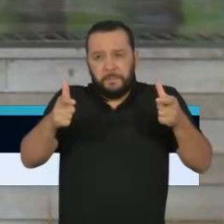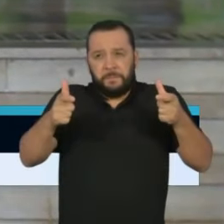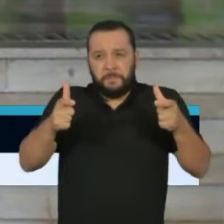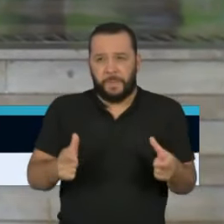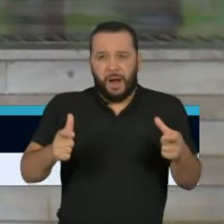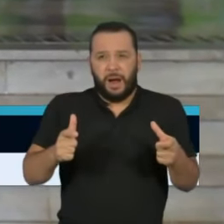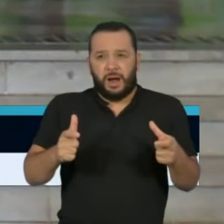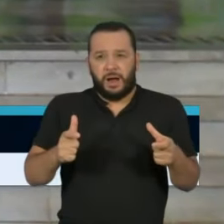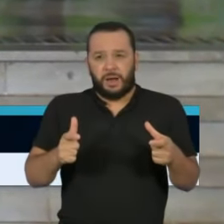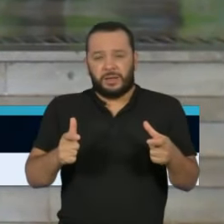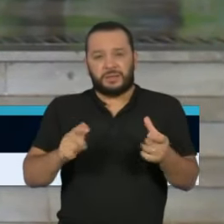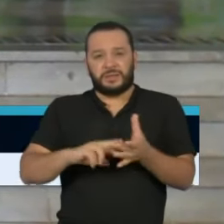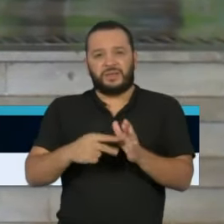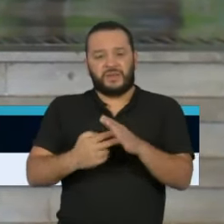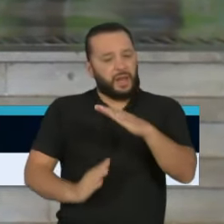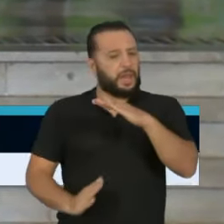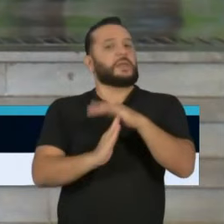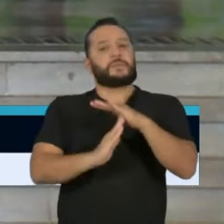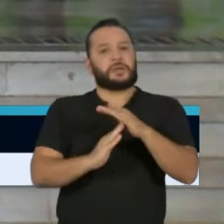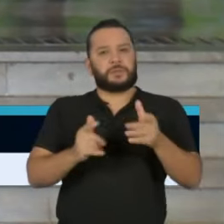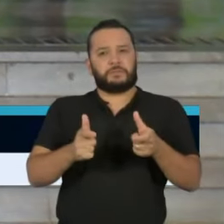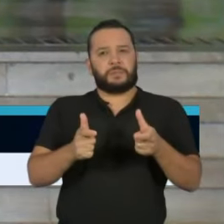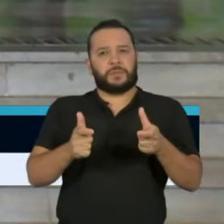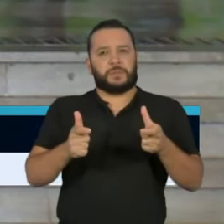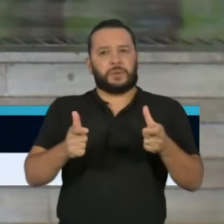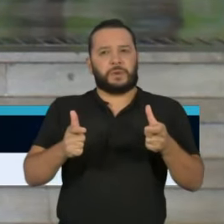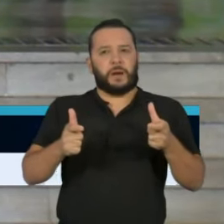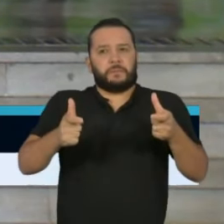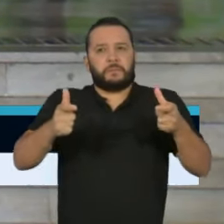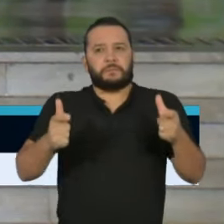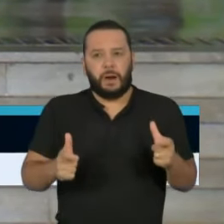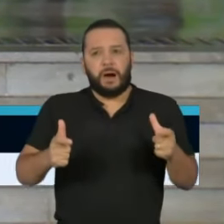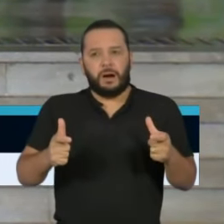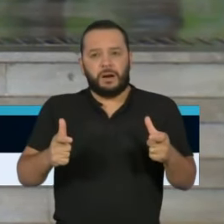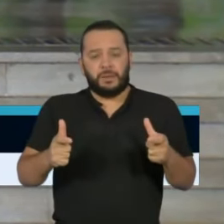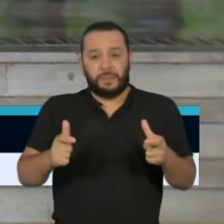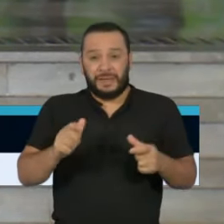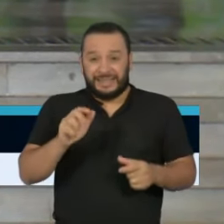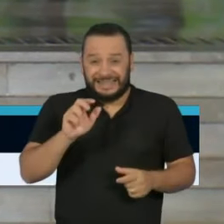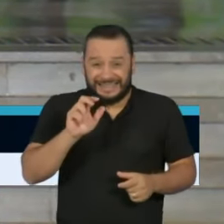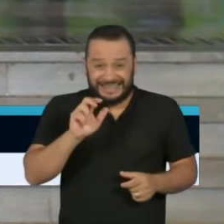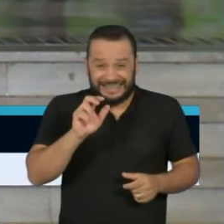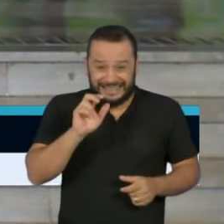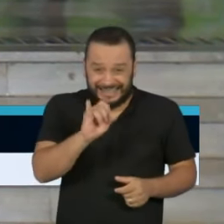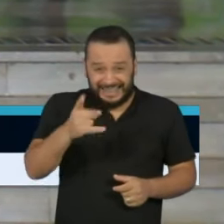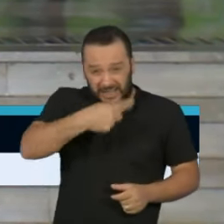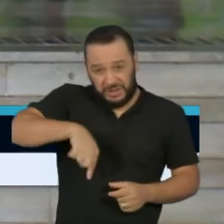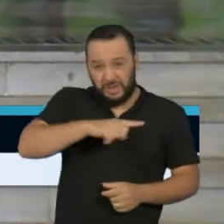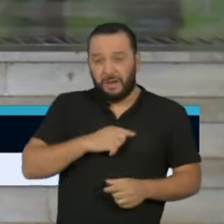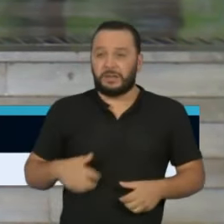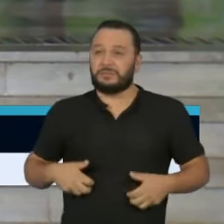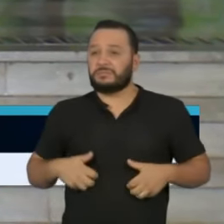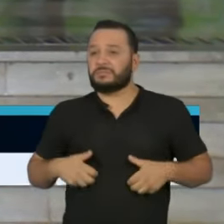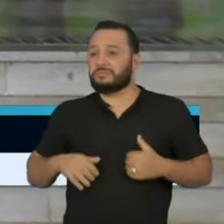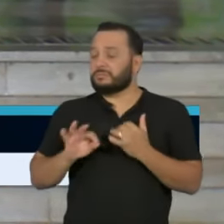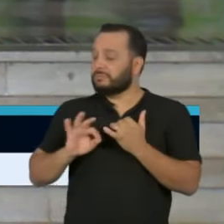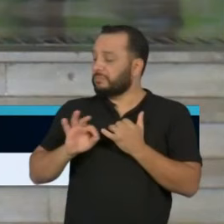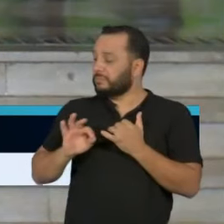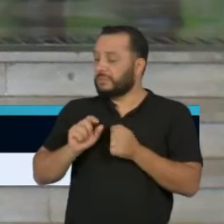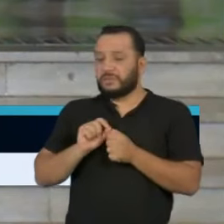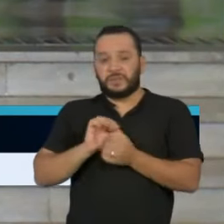reforço a questão de que, se nós não tivéssemos feito nada do dia 21 até aqui, nós teríamos